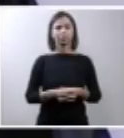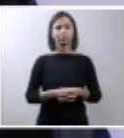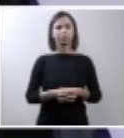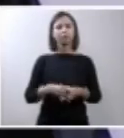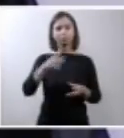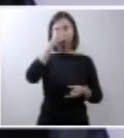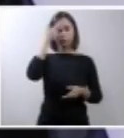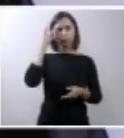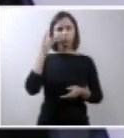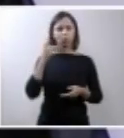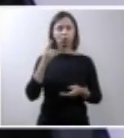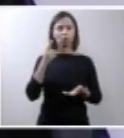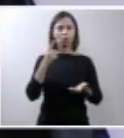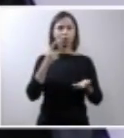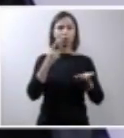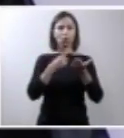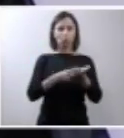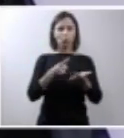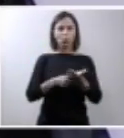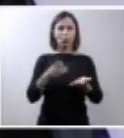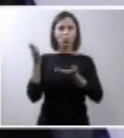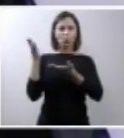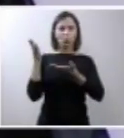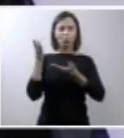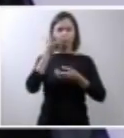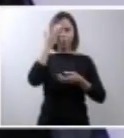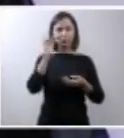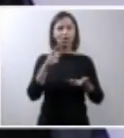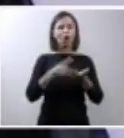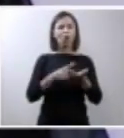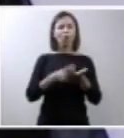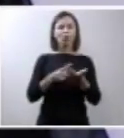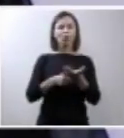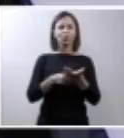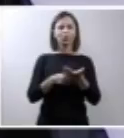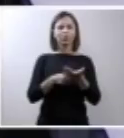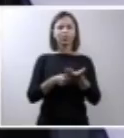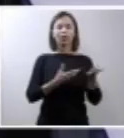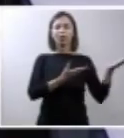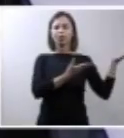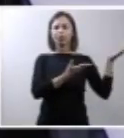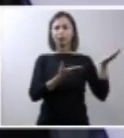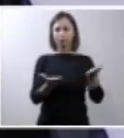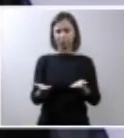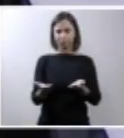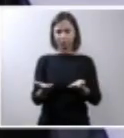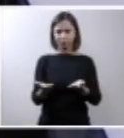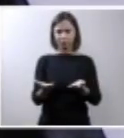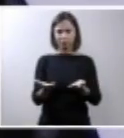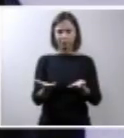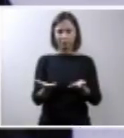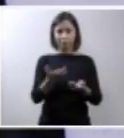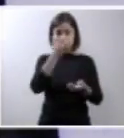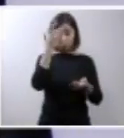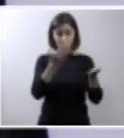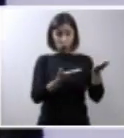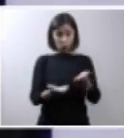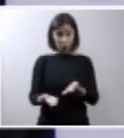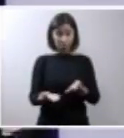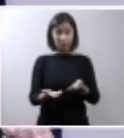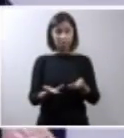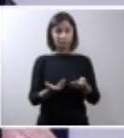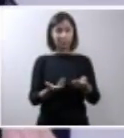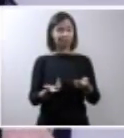convidadas que não poderão tendo em conta fazeres na origem, não poderão